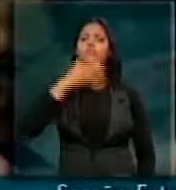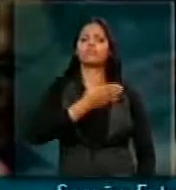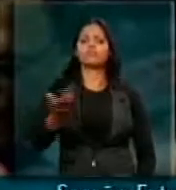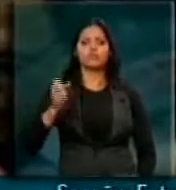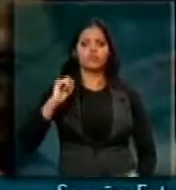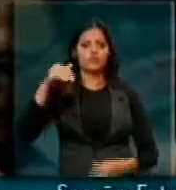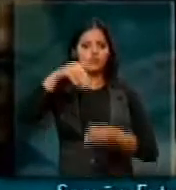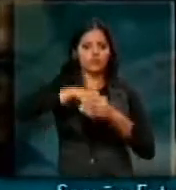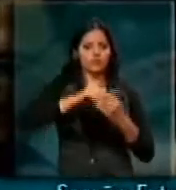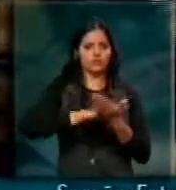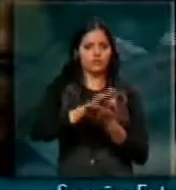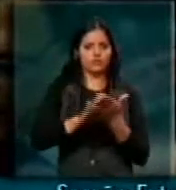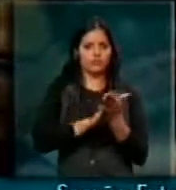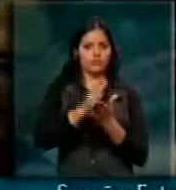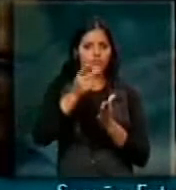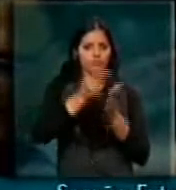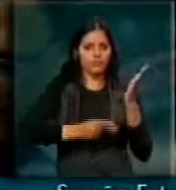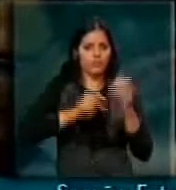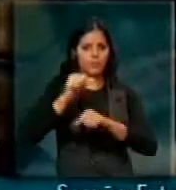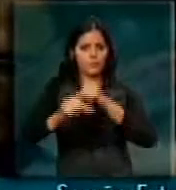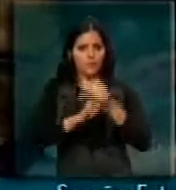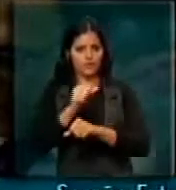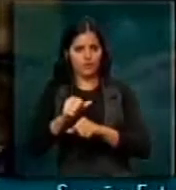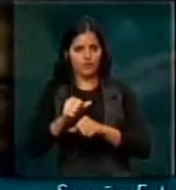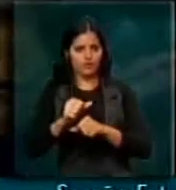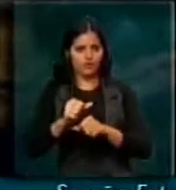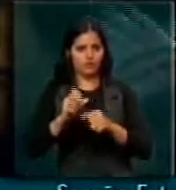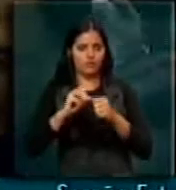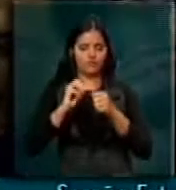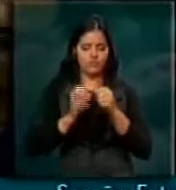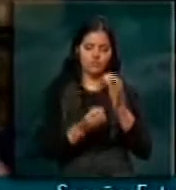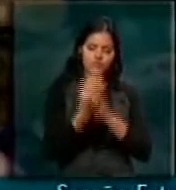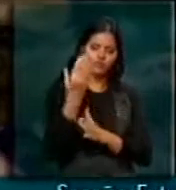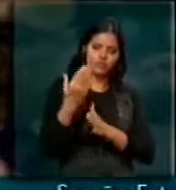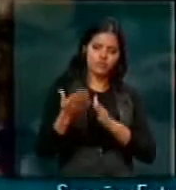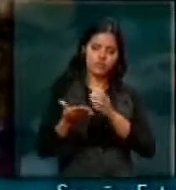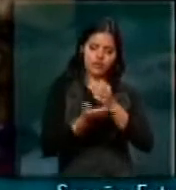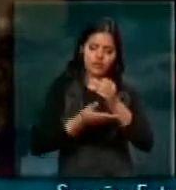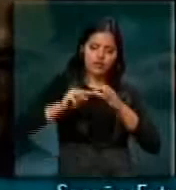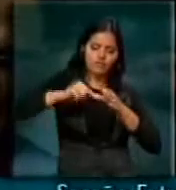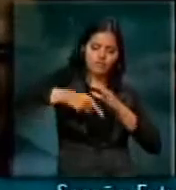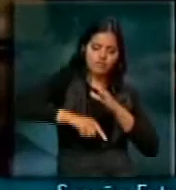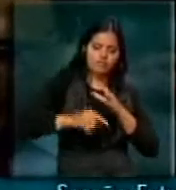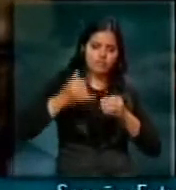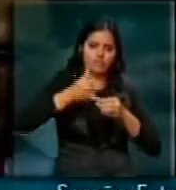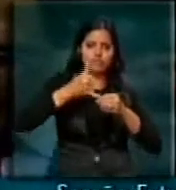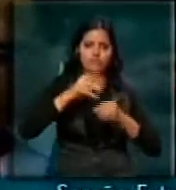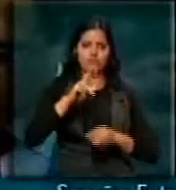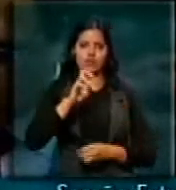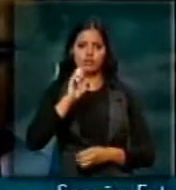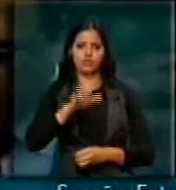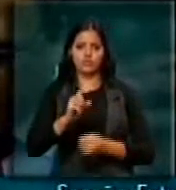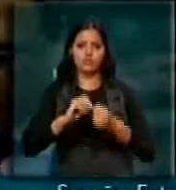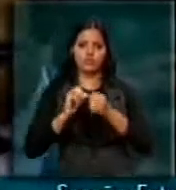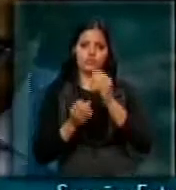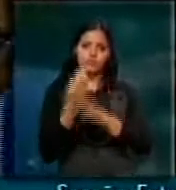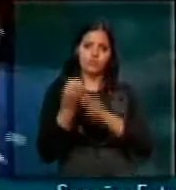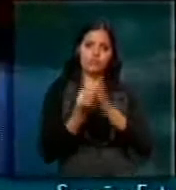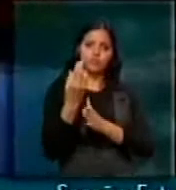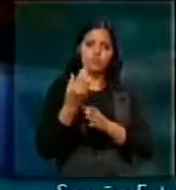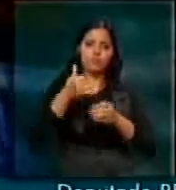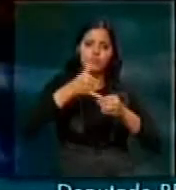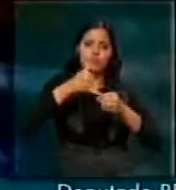importante projeto que muda o regime de produção na camada do pré-sal brasileiro, da produção de petróleo no nosso país,